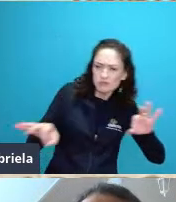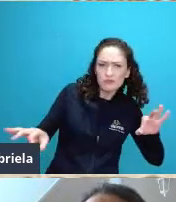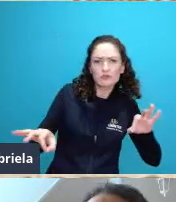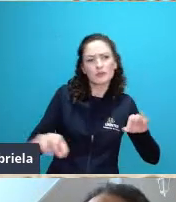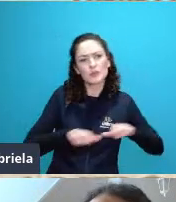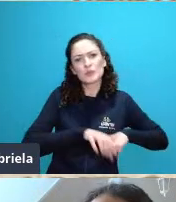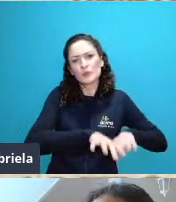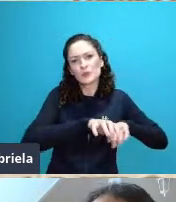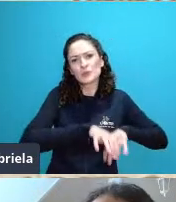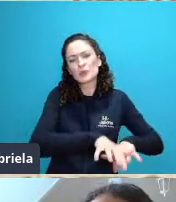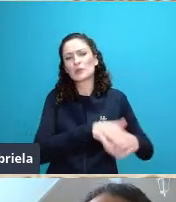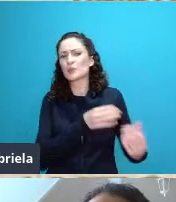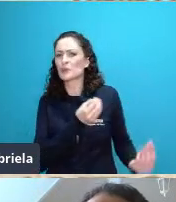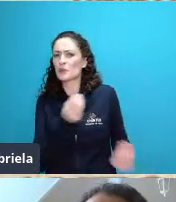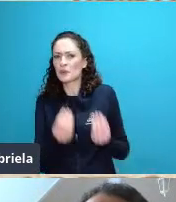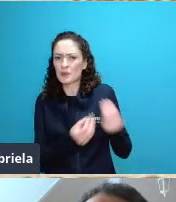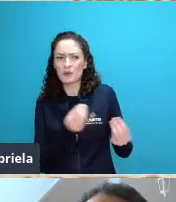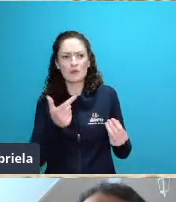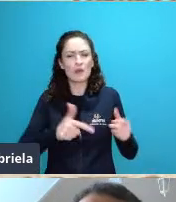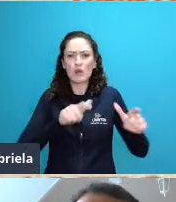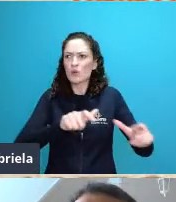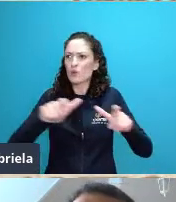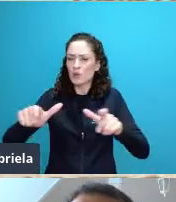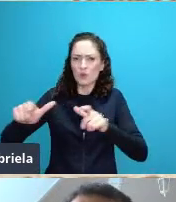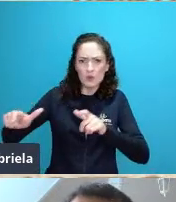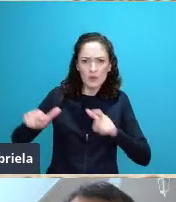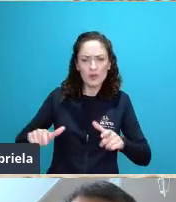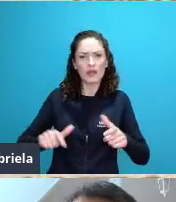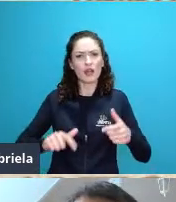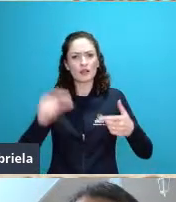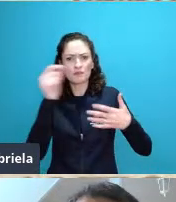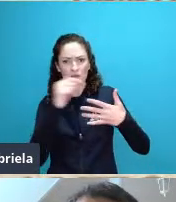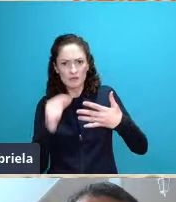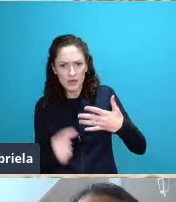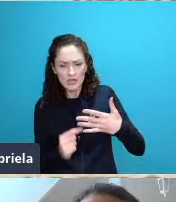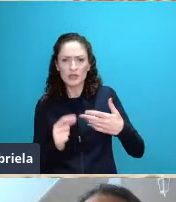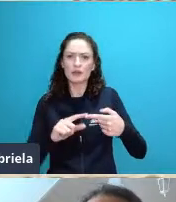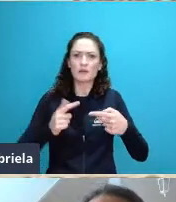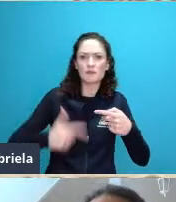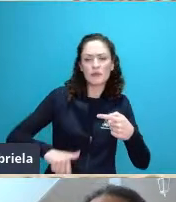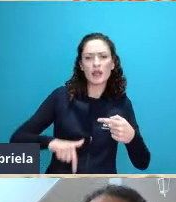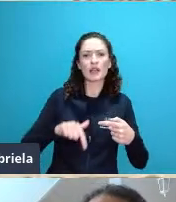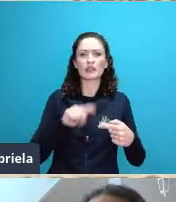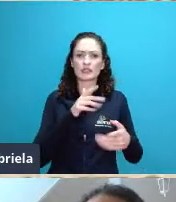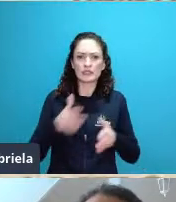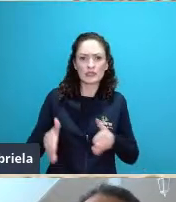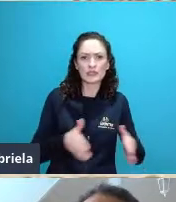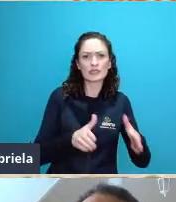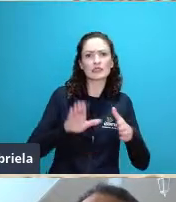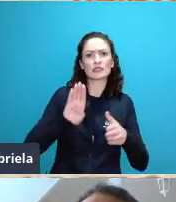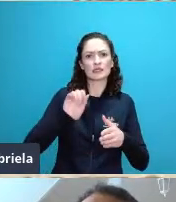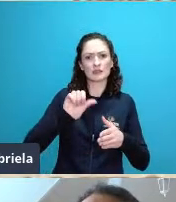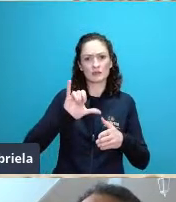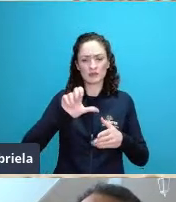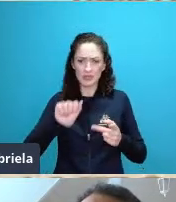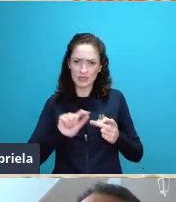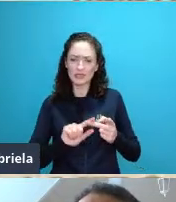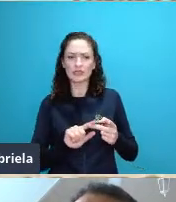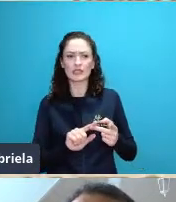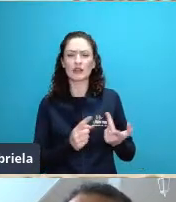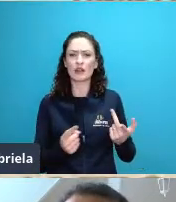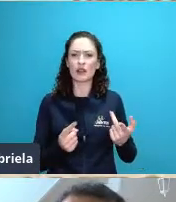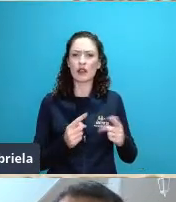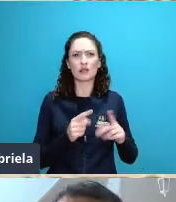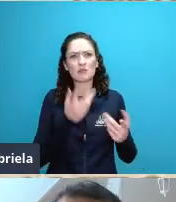análise de padrões areais a forma de uma bacia hidrográfica que ela se ela é mais circular se ela é mais alongada